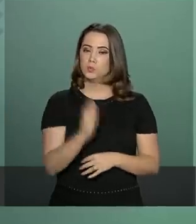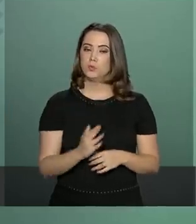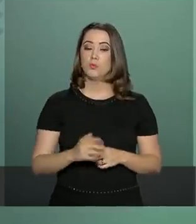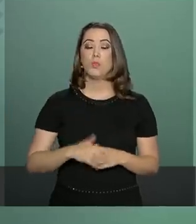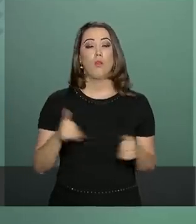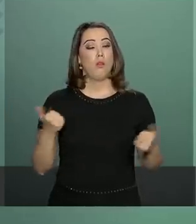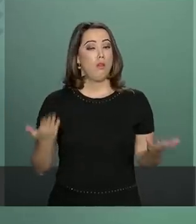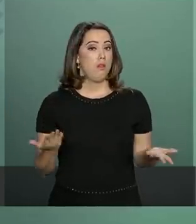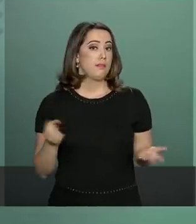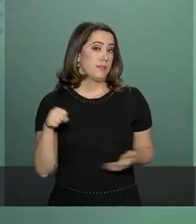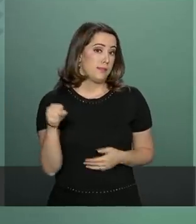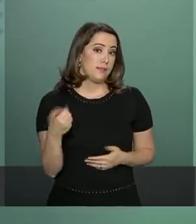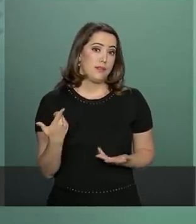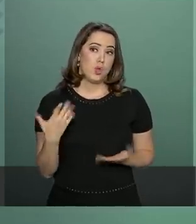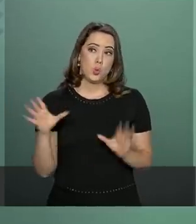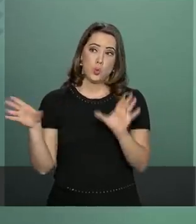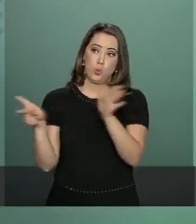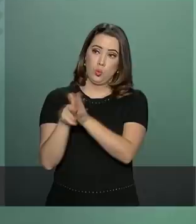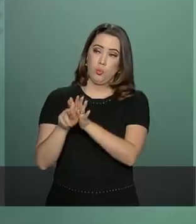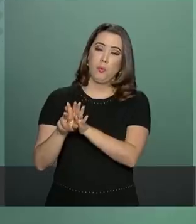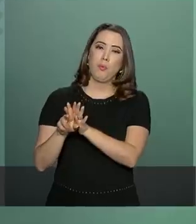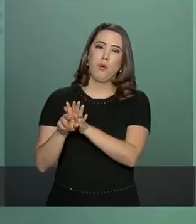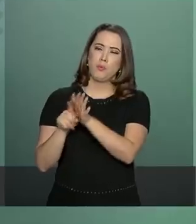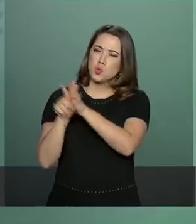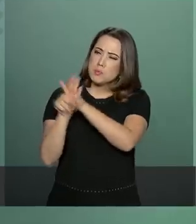obviamente na área espacial.